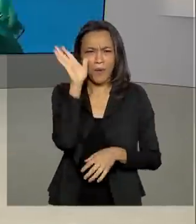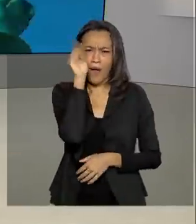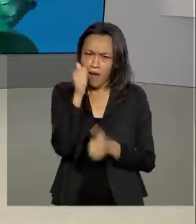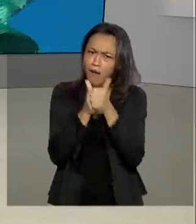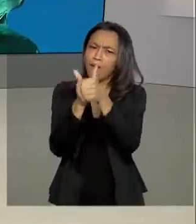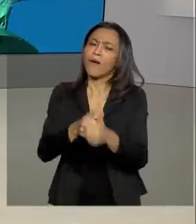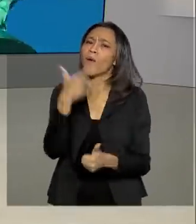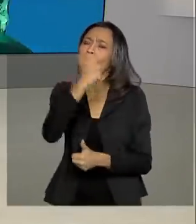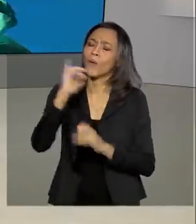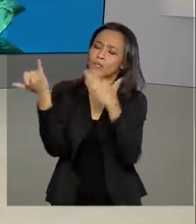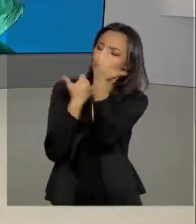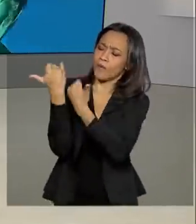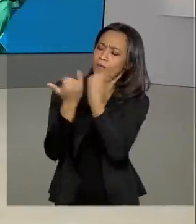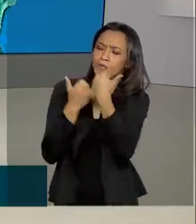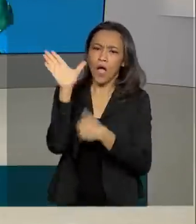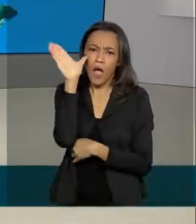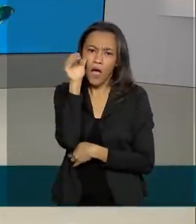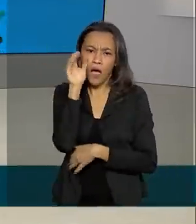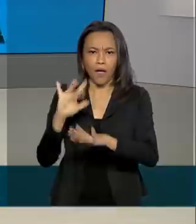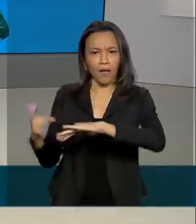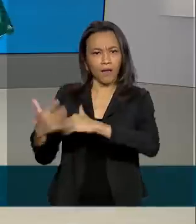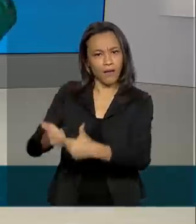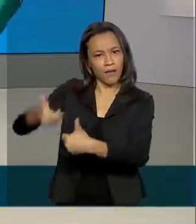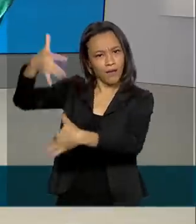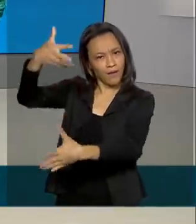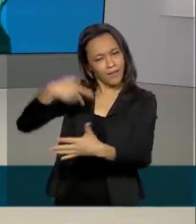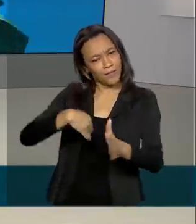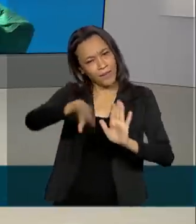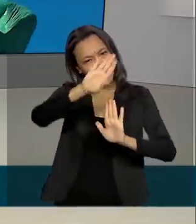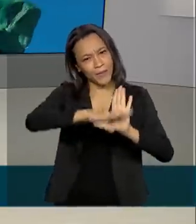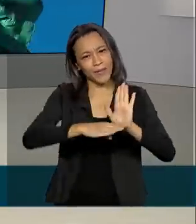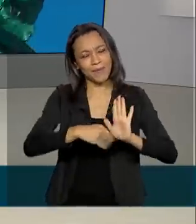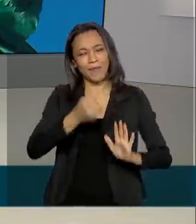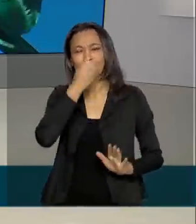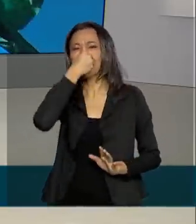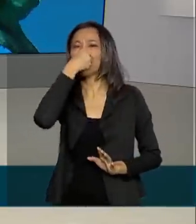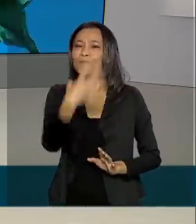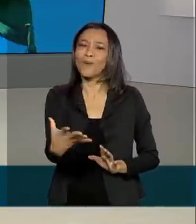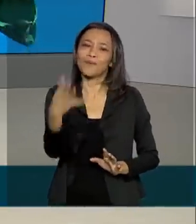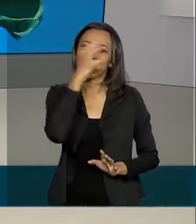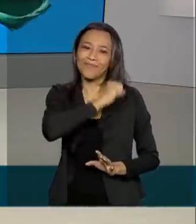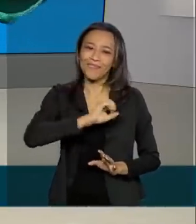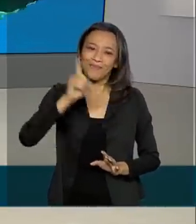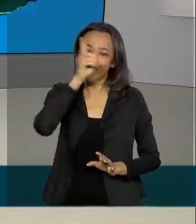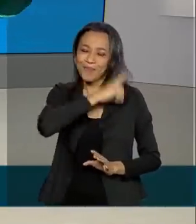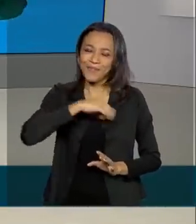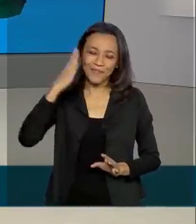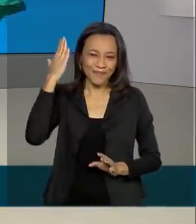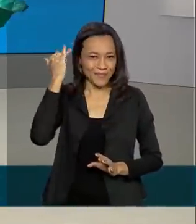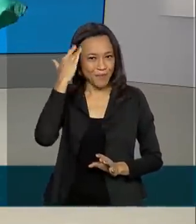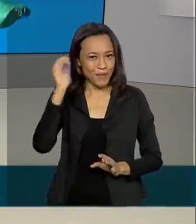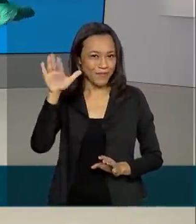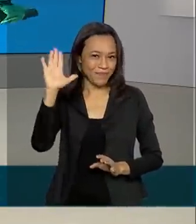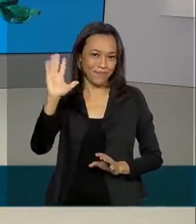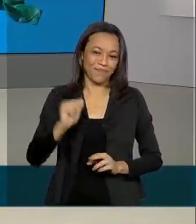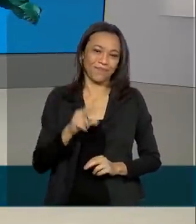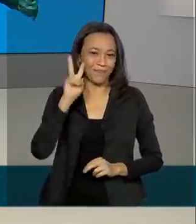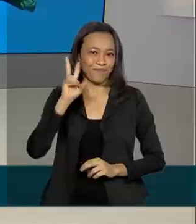outras notícias pelas nossas redes sociais e também em nossa programação. Um bom final de semana para você e até a próxima. Tchau!